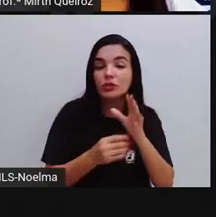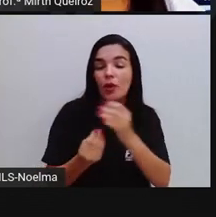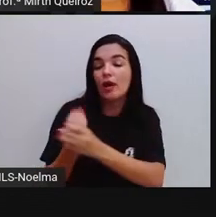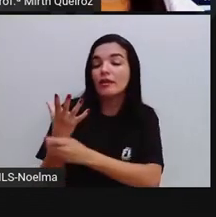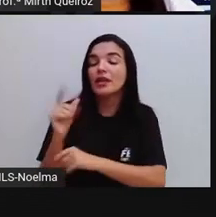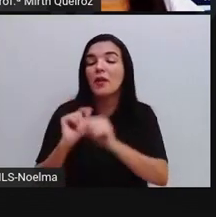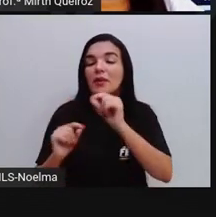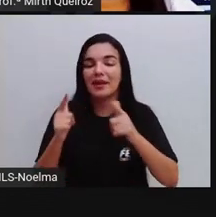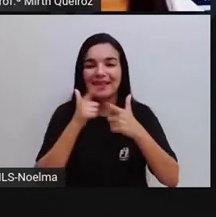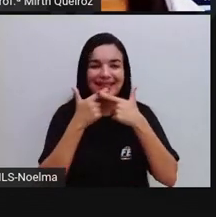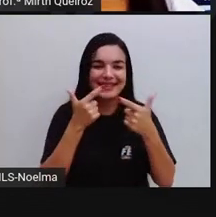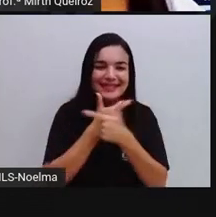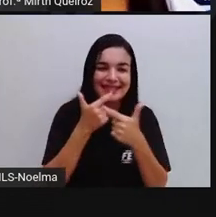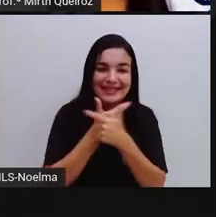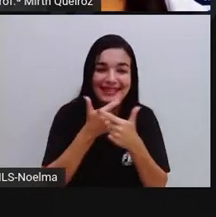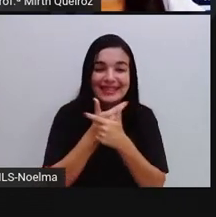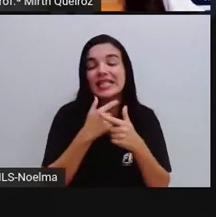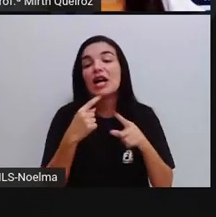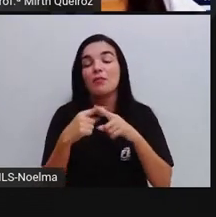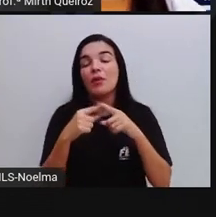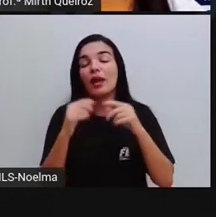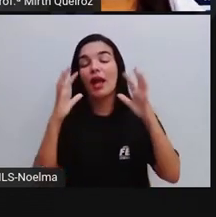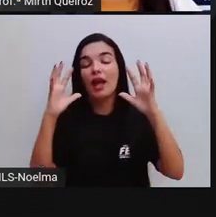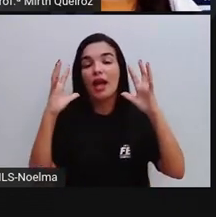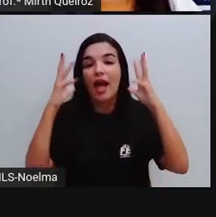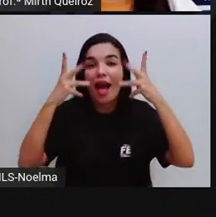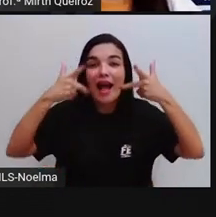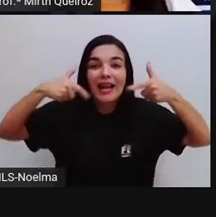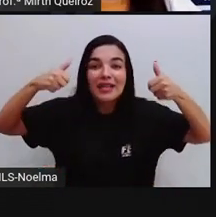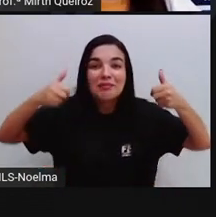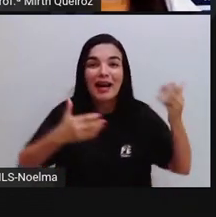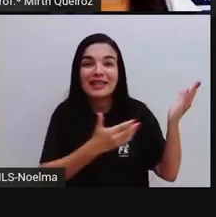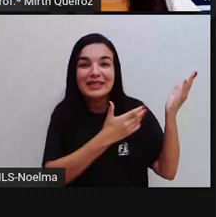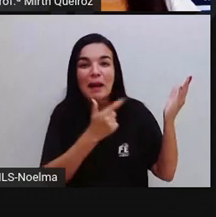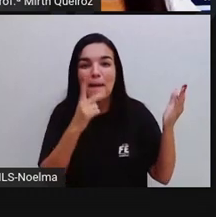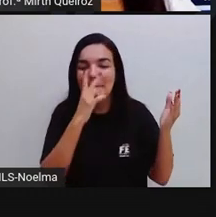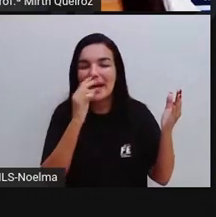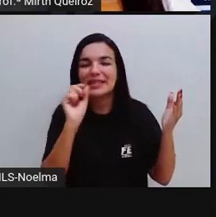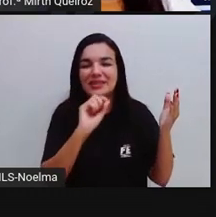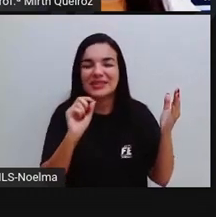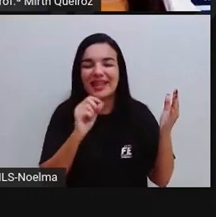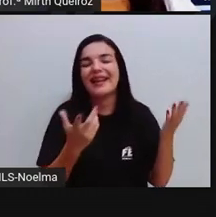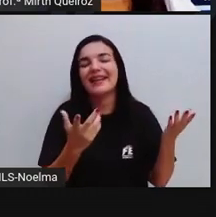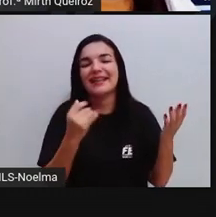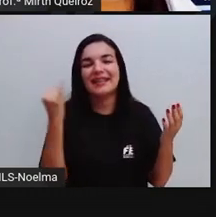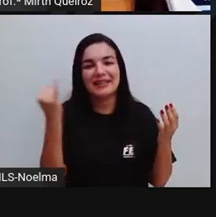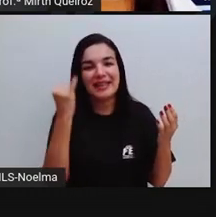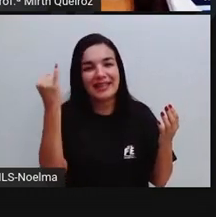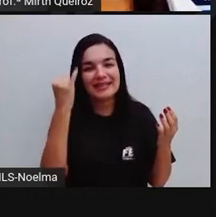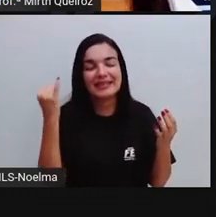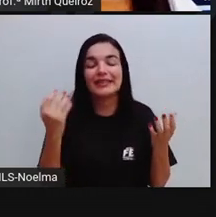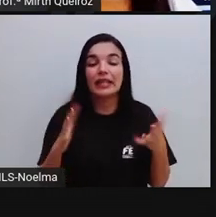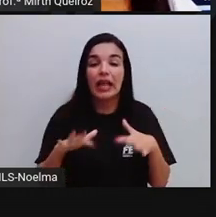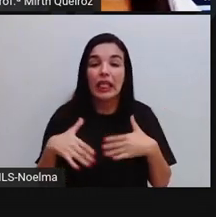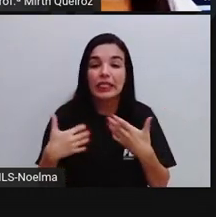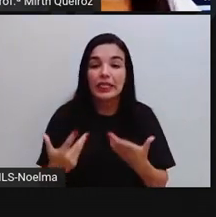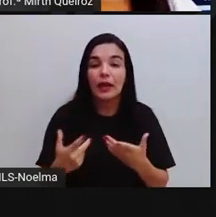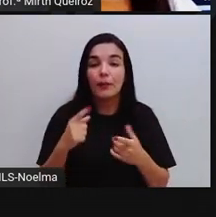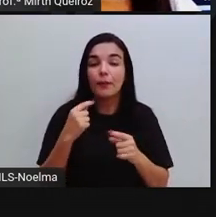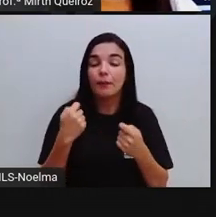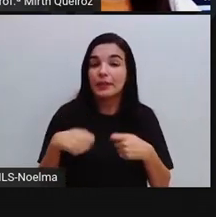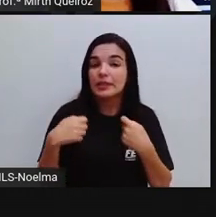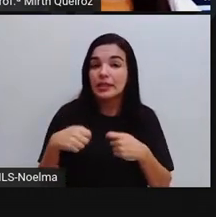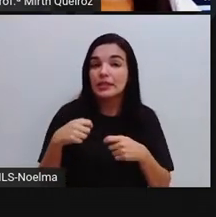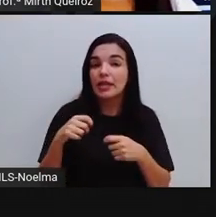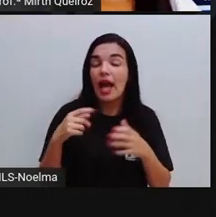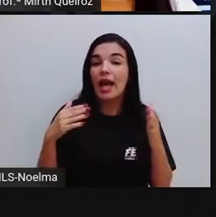Só pela imagem você vai ler aí o anúncio publicitário, né, você acha interessante. Então, até a